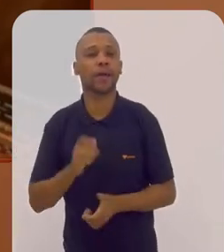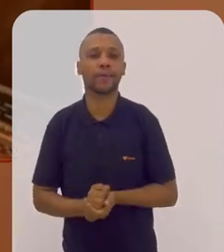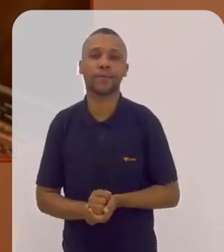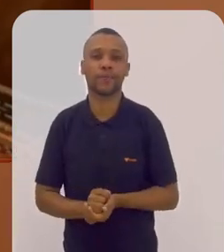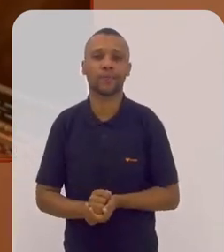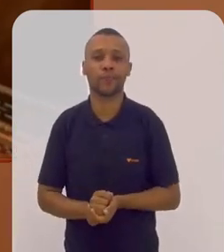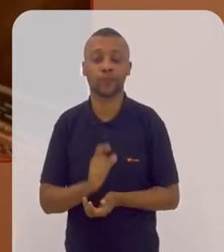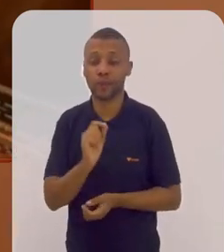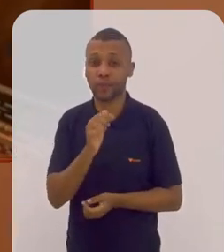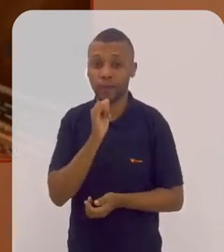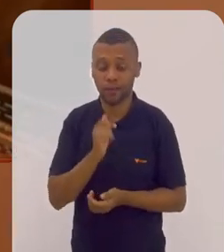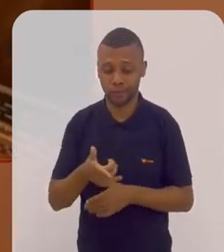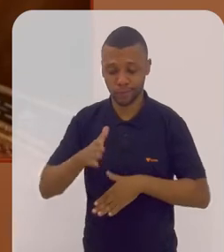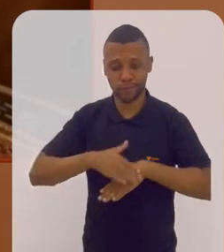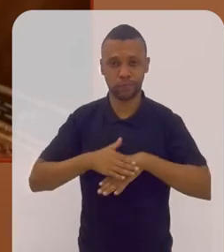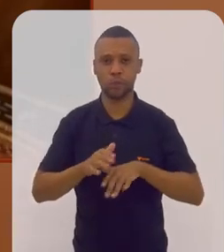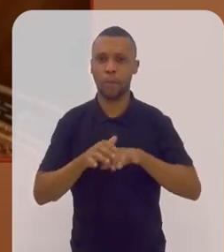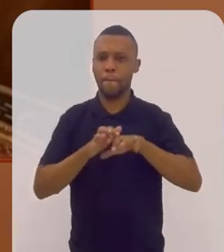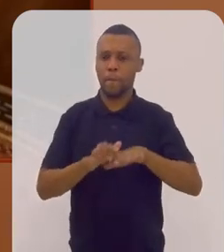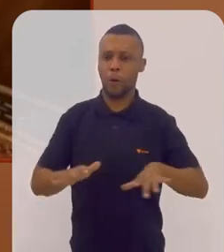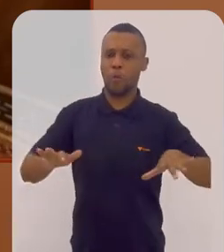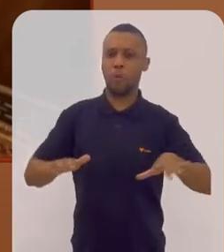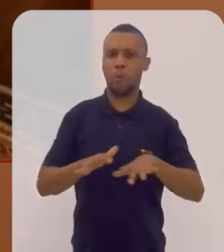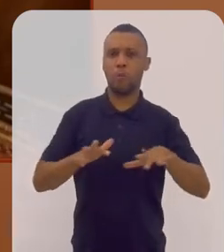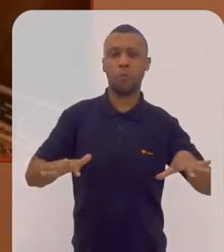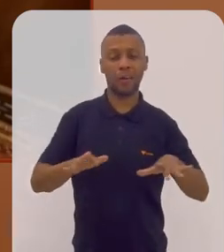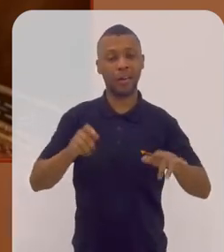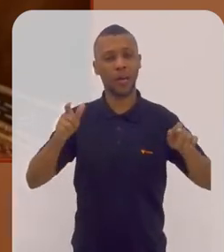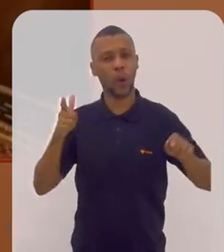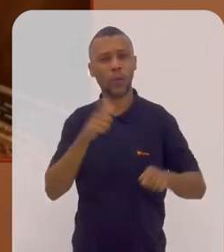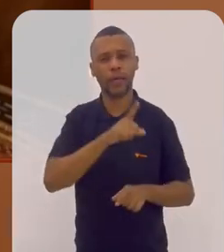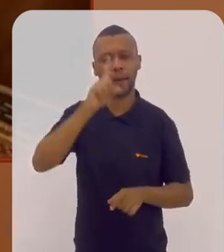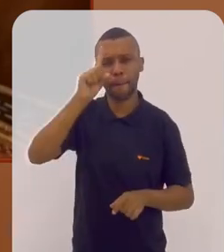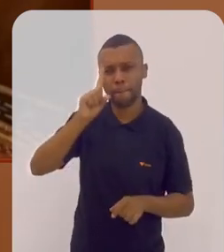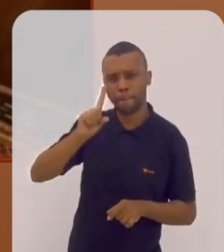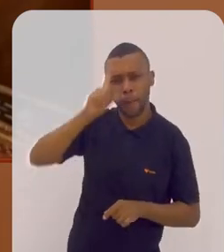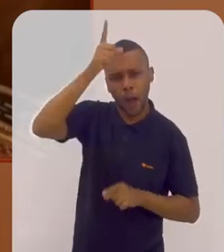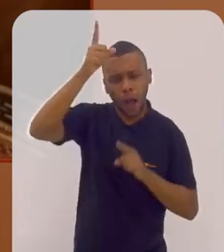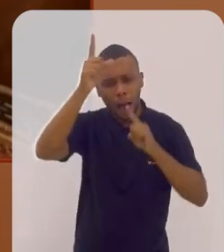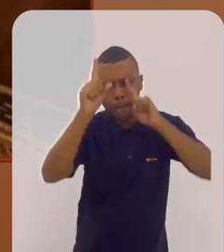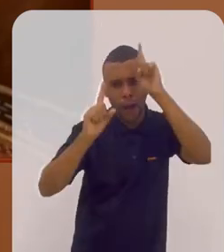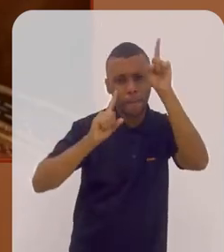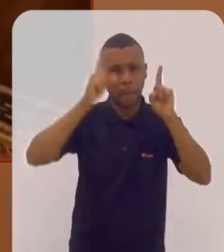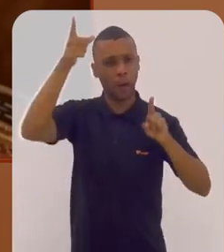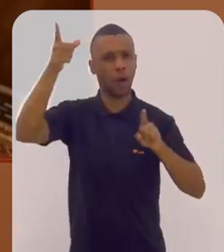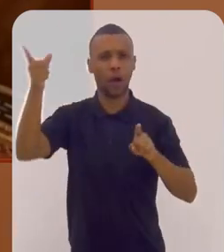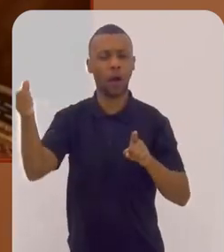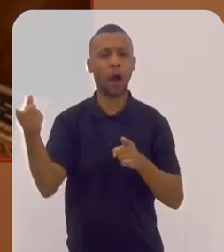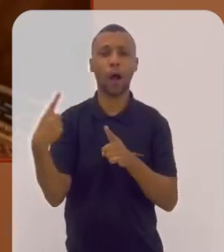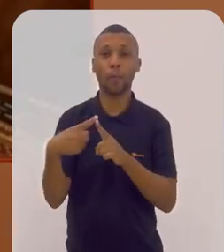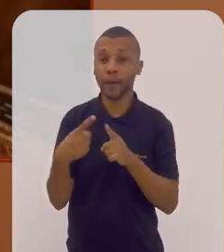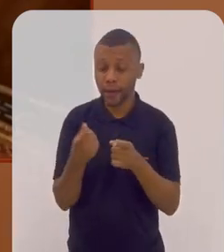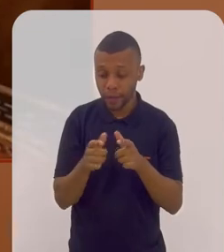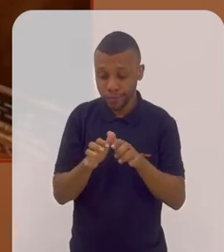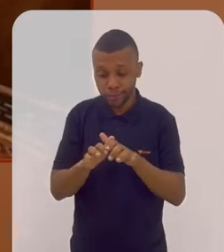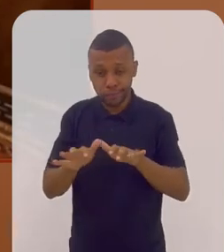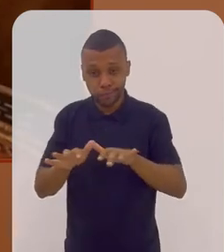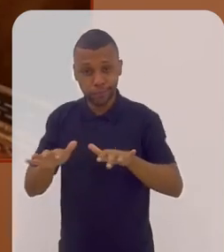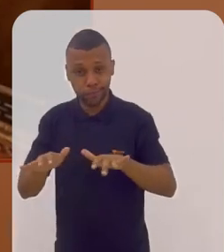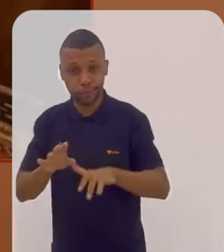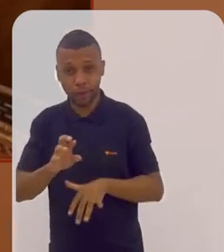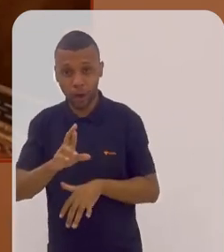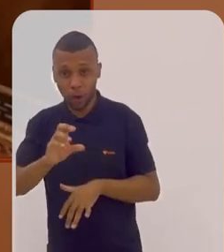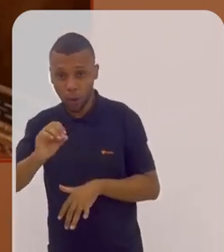do executante como improvisador, porque o acompanhamento que se pratica no